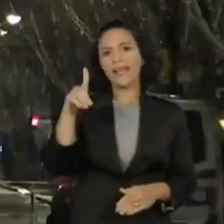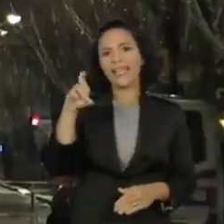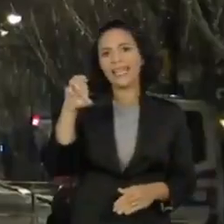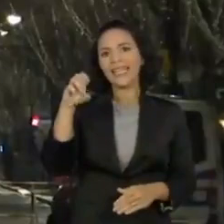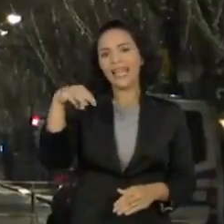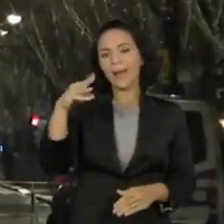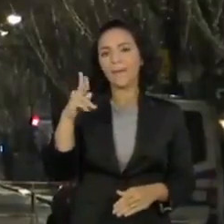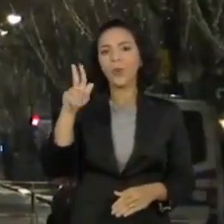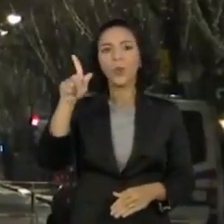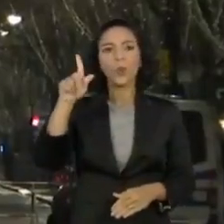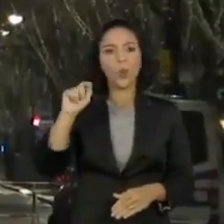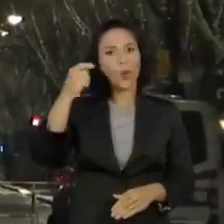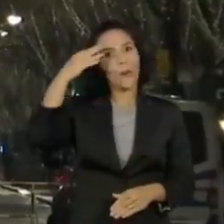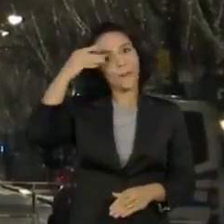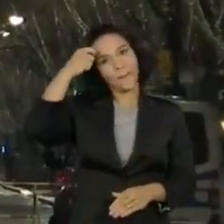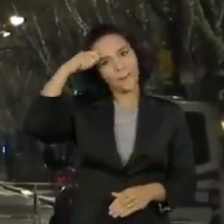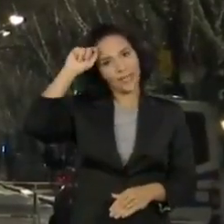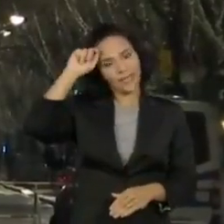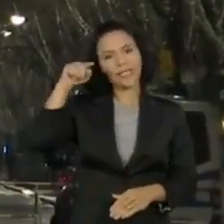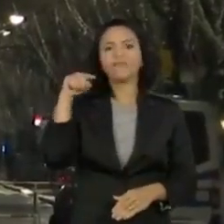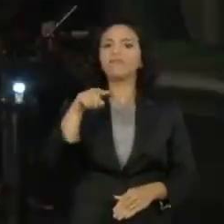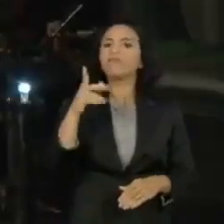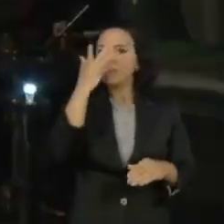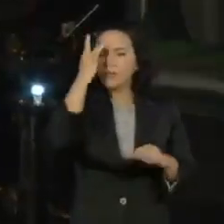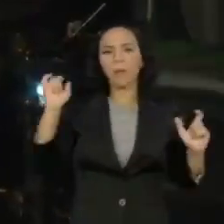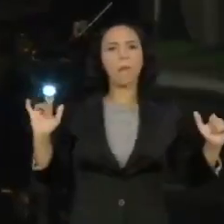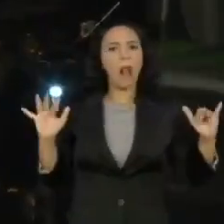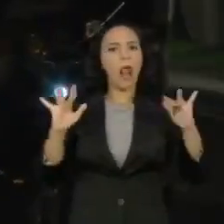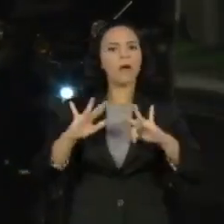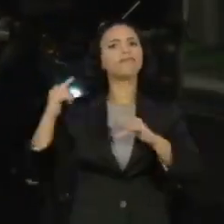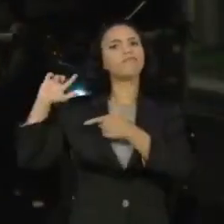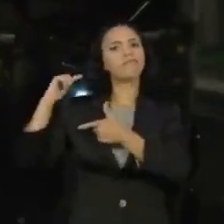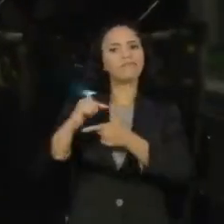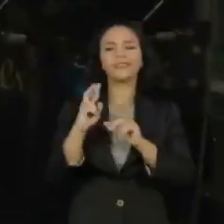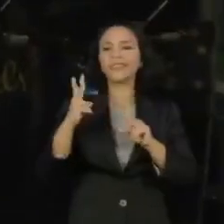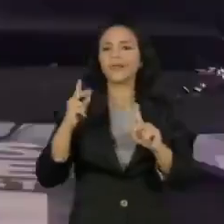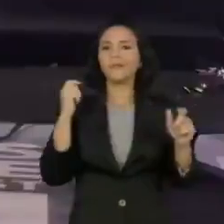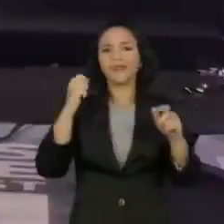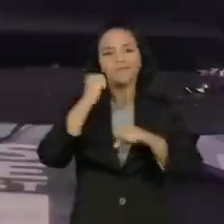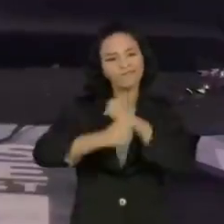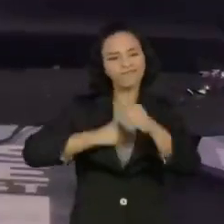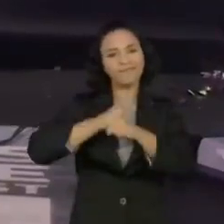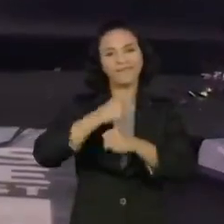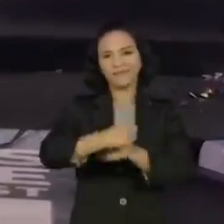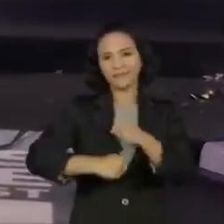de Berlim, onde normalmente milhares de pessoas se reúnem para celebrar a festa de Ano Novo.